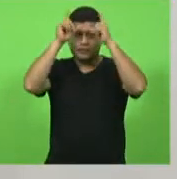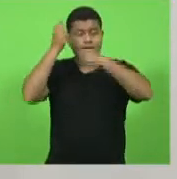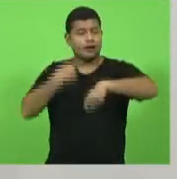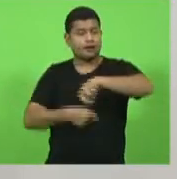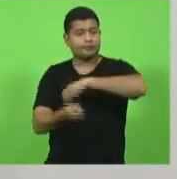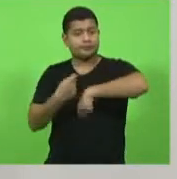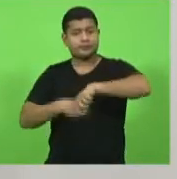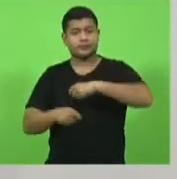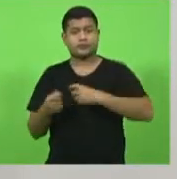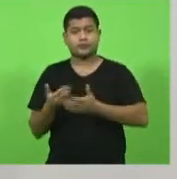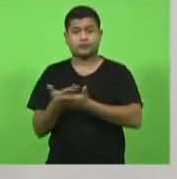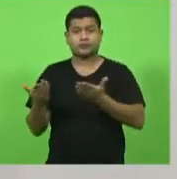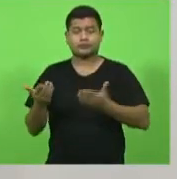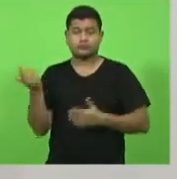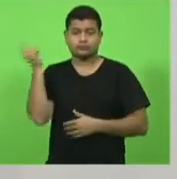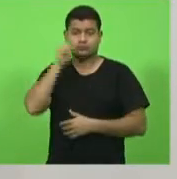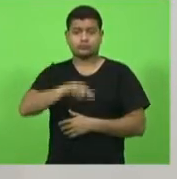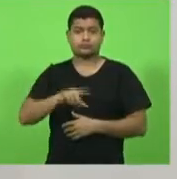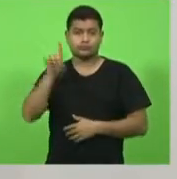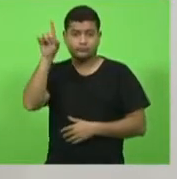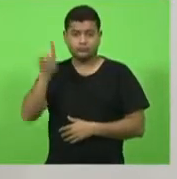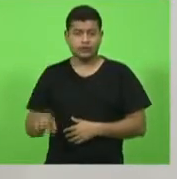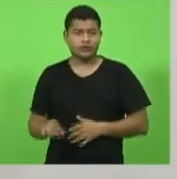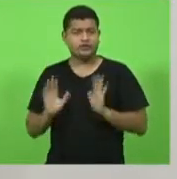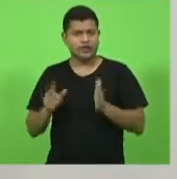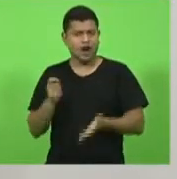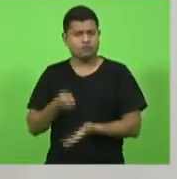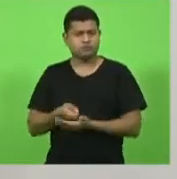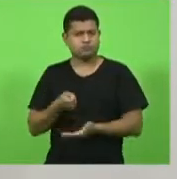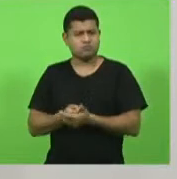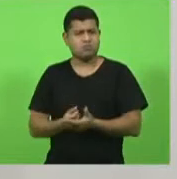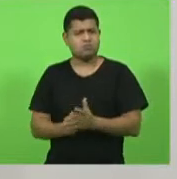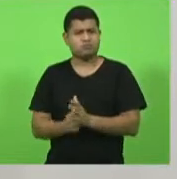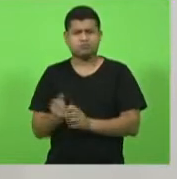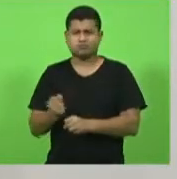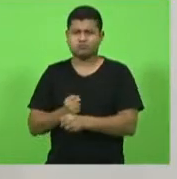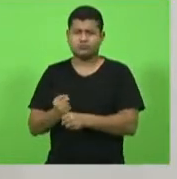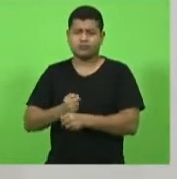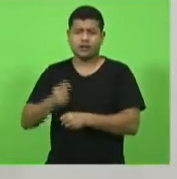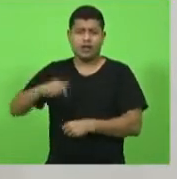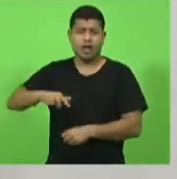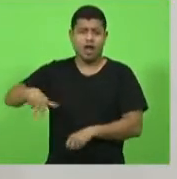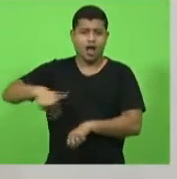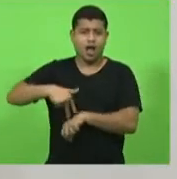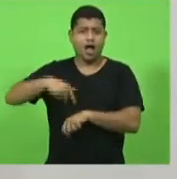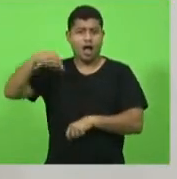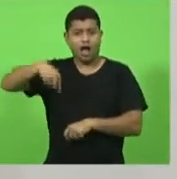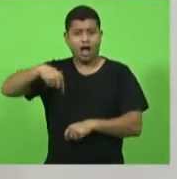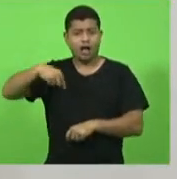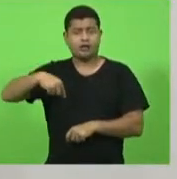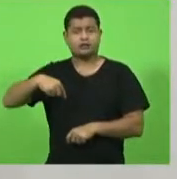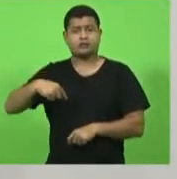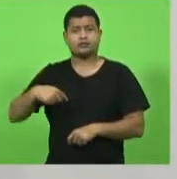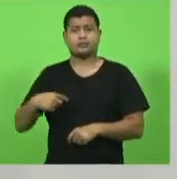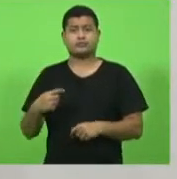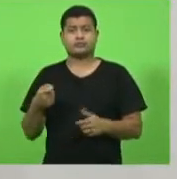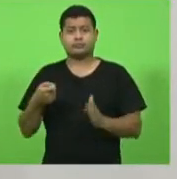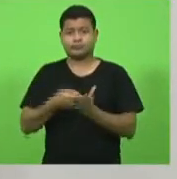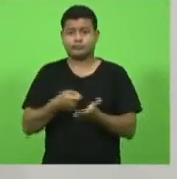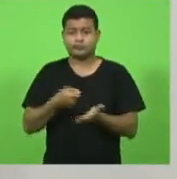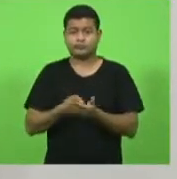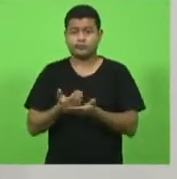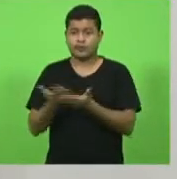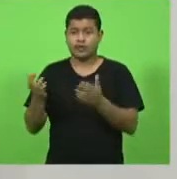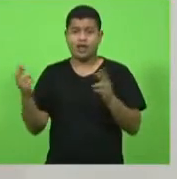fazer valer o direito a tanto tempo cobrado aqui na tribuna cobrado em relação ao secretário